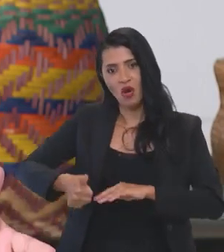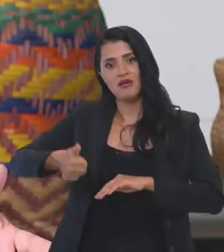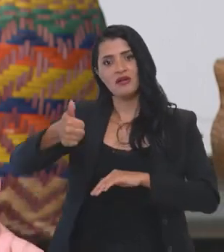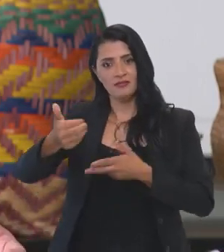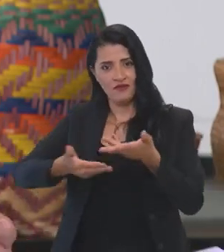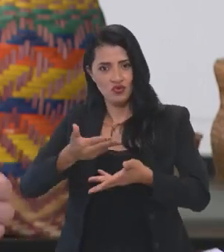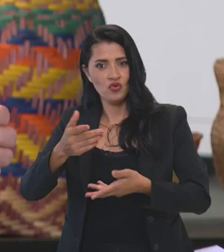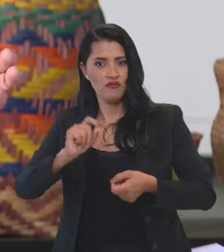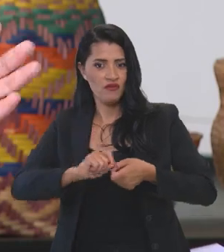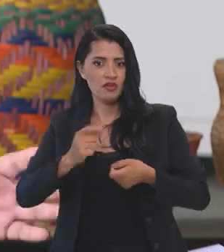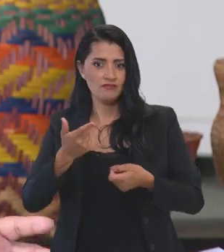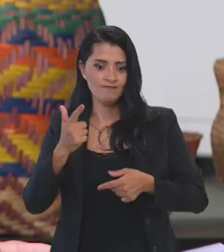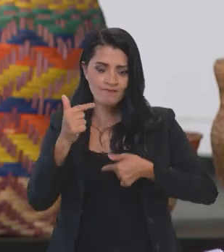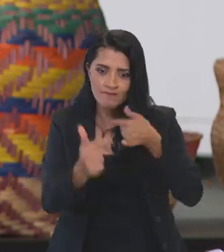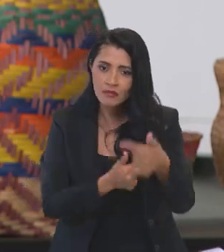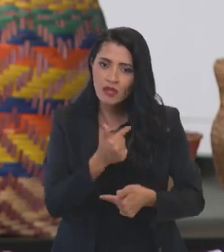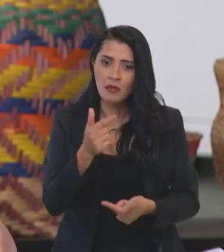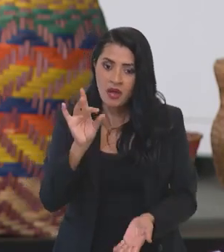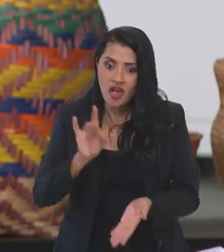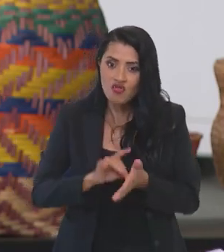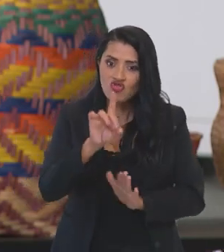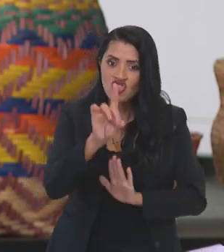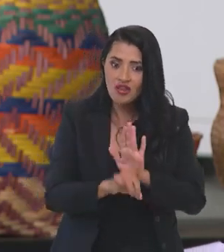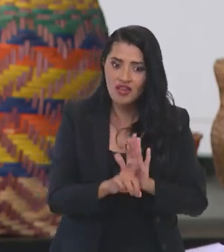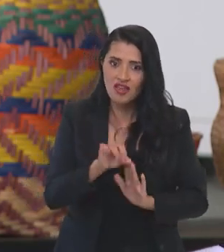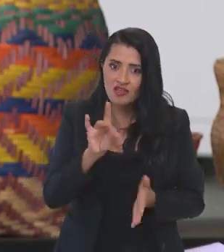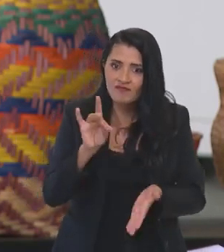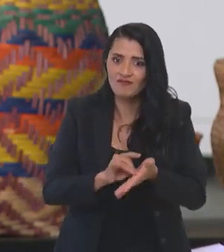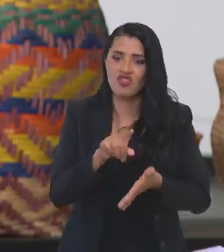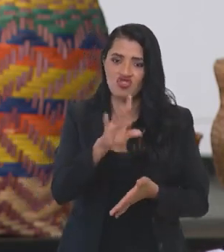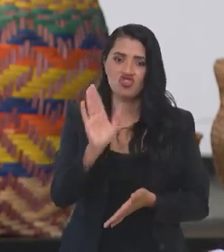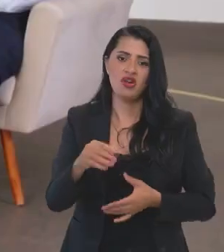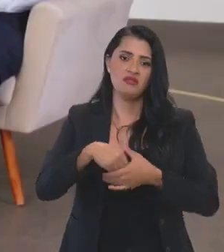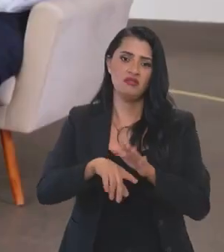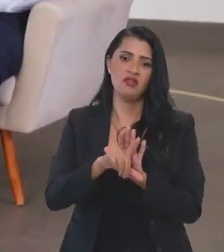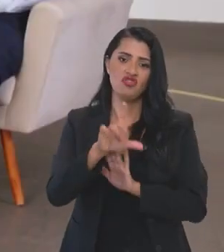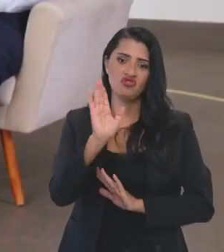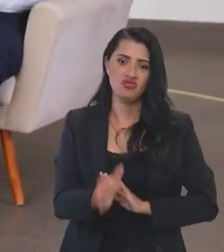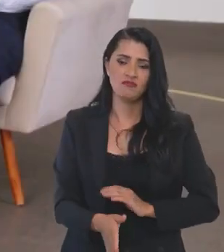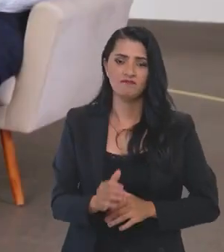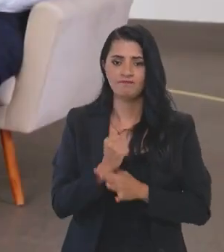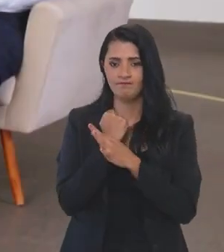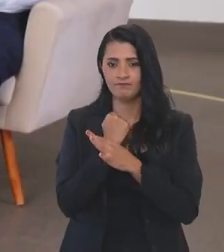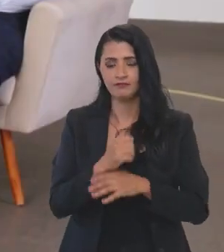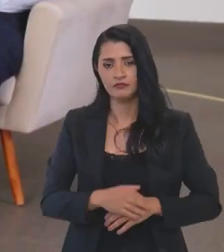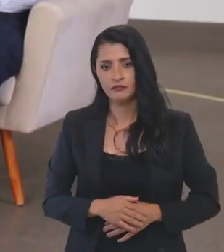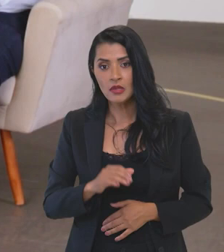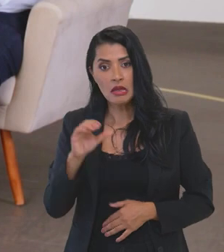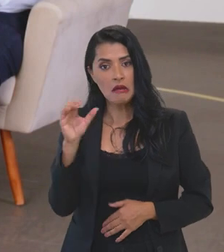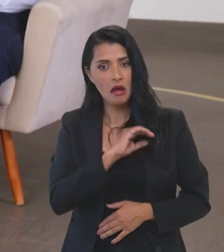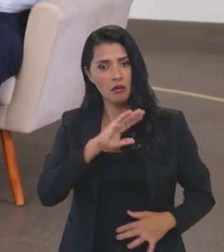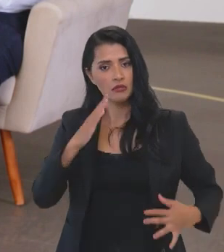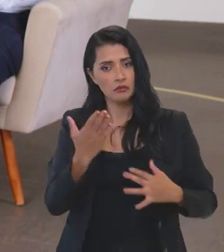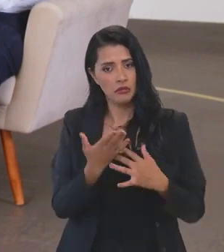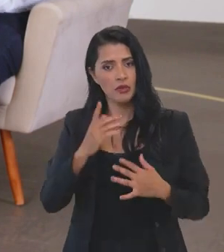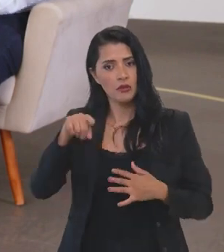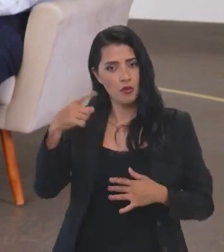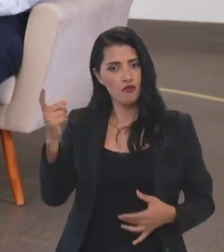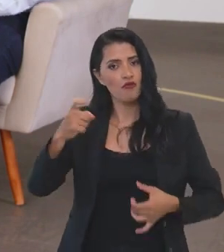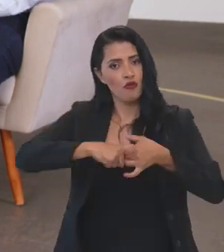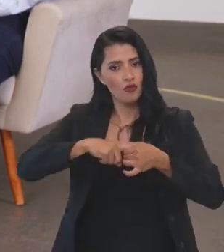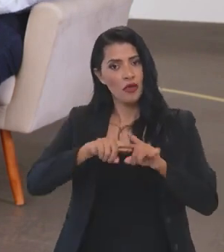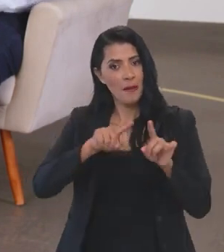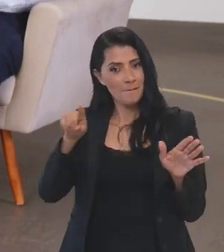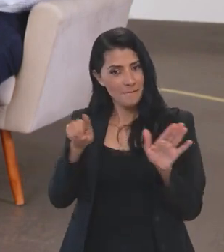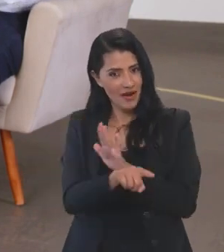é sempre trabalhar para o reconhecimento desses direitos que já são garantidos em leis. Nós vamos fazer um rápido intervalo, vamos